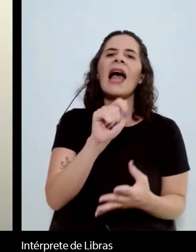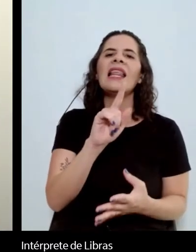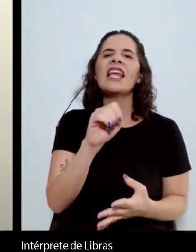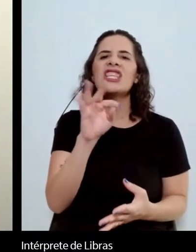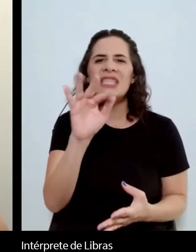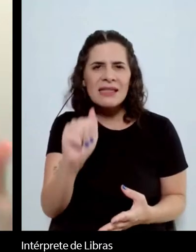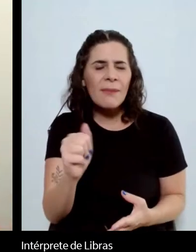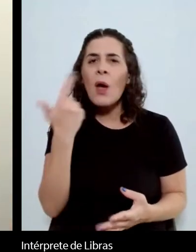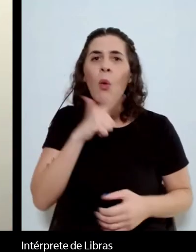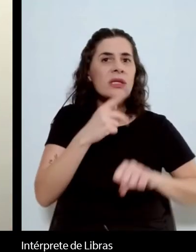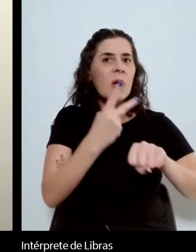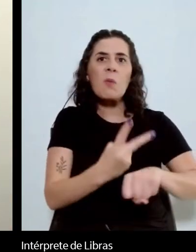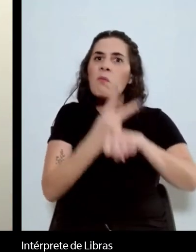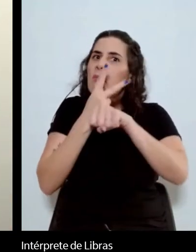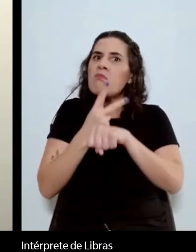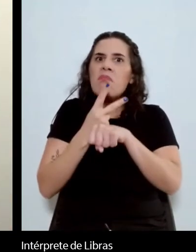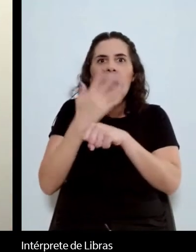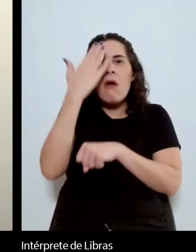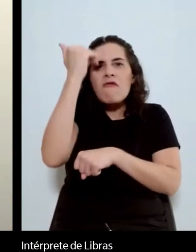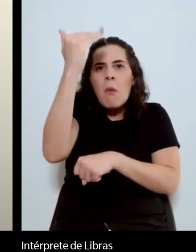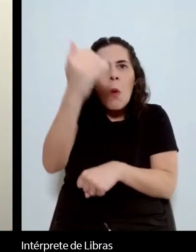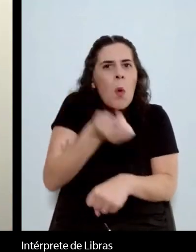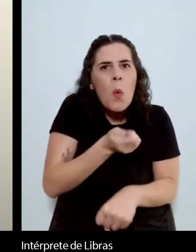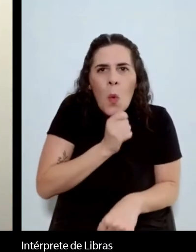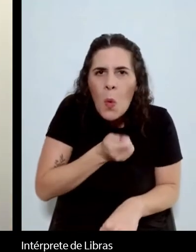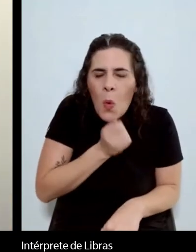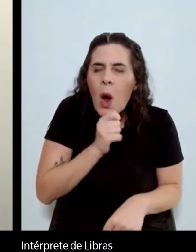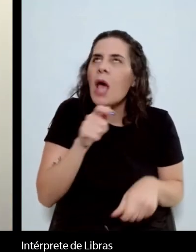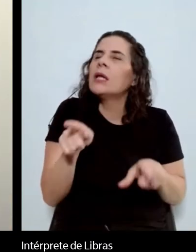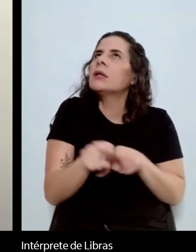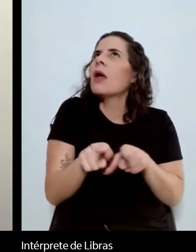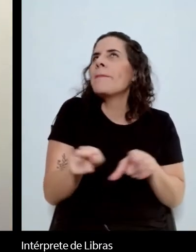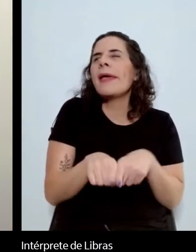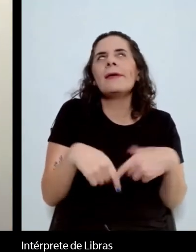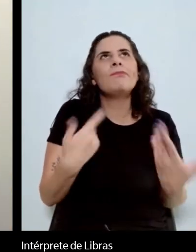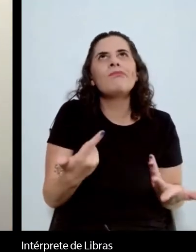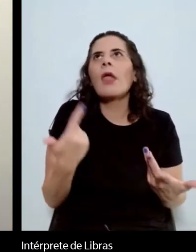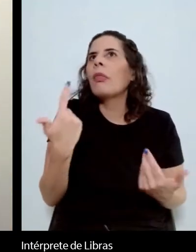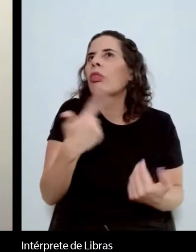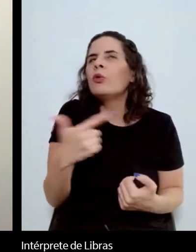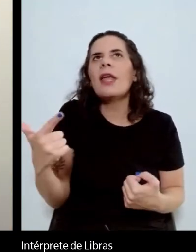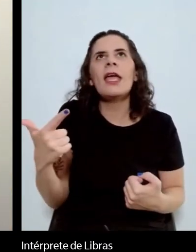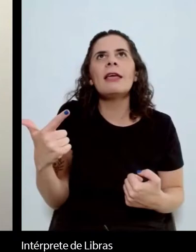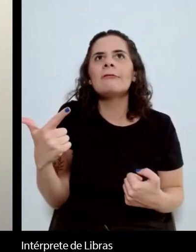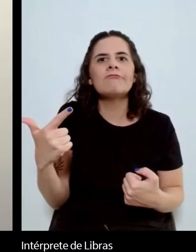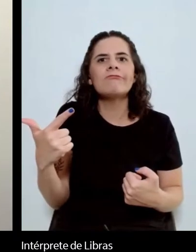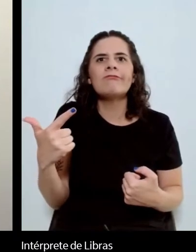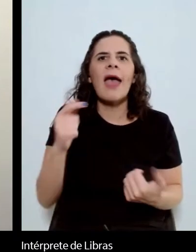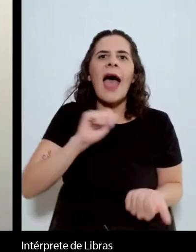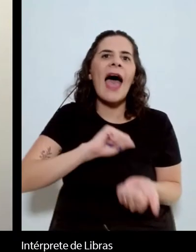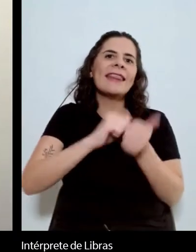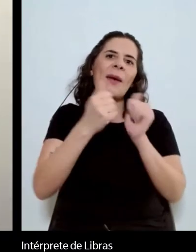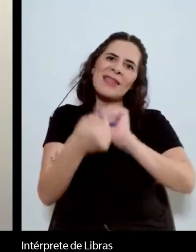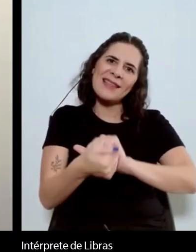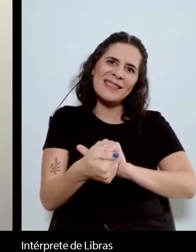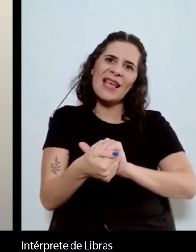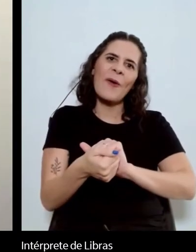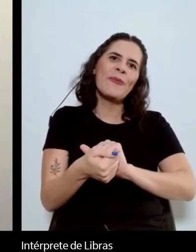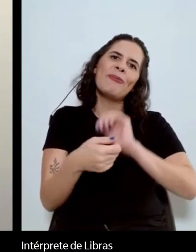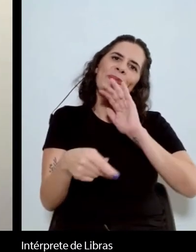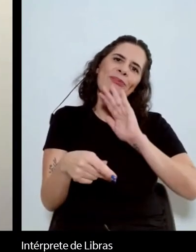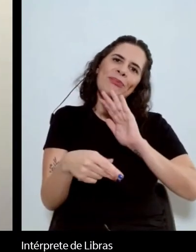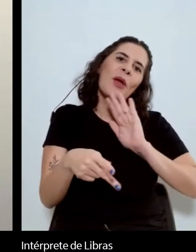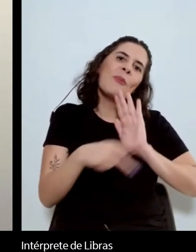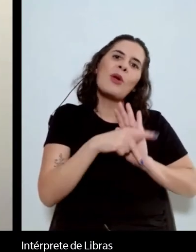prêmios e não tiveram e também não tem nenhuma, digamos, adaptação de como tem